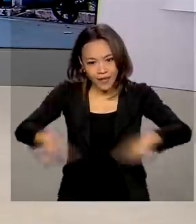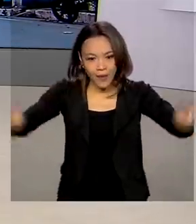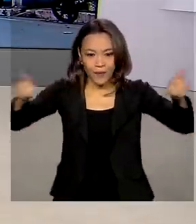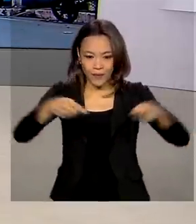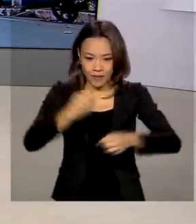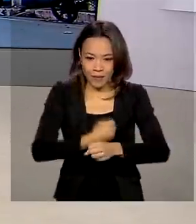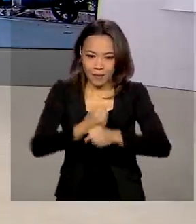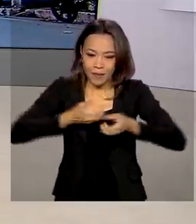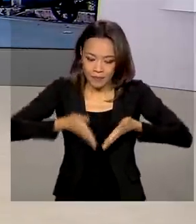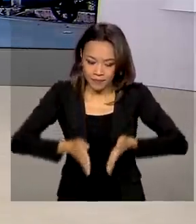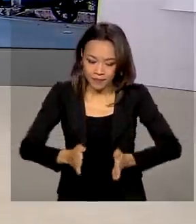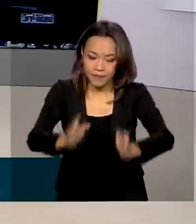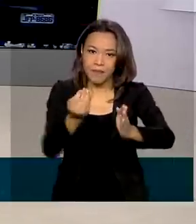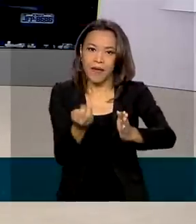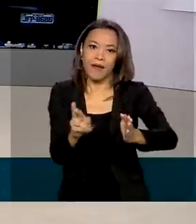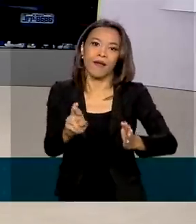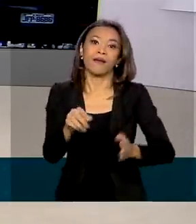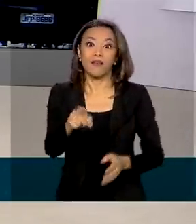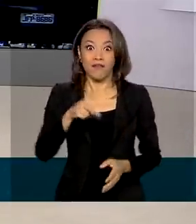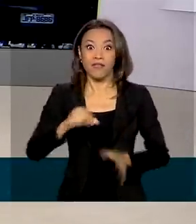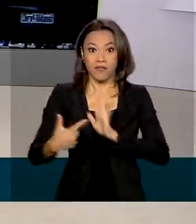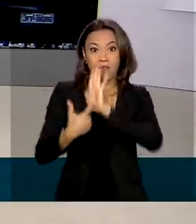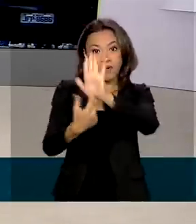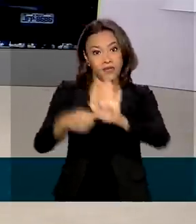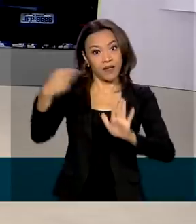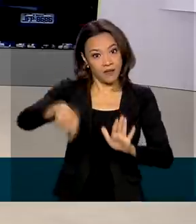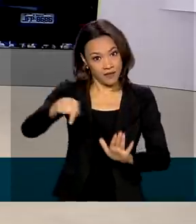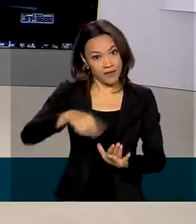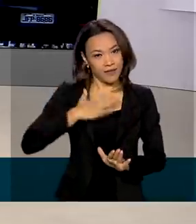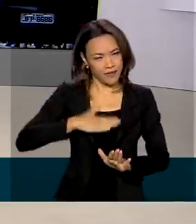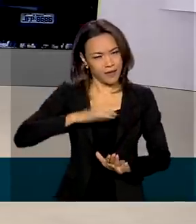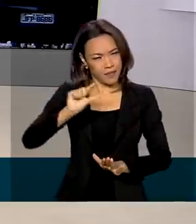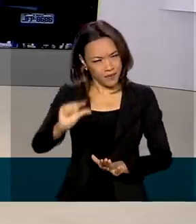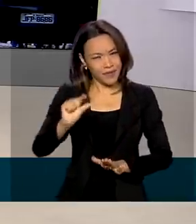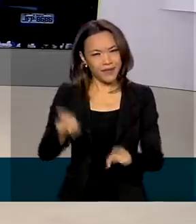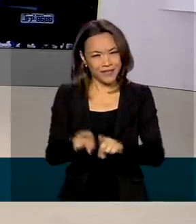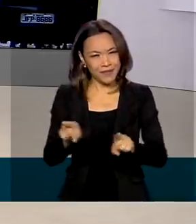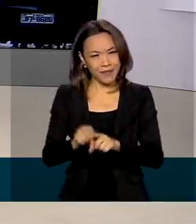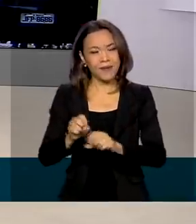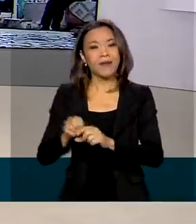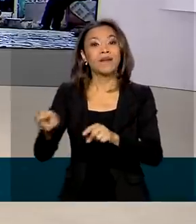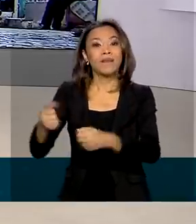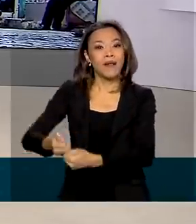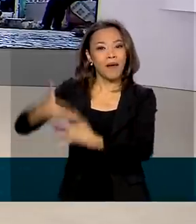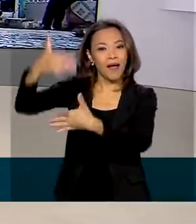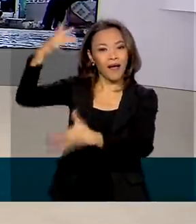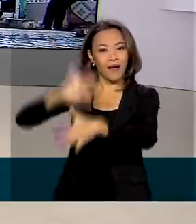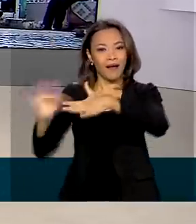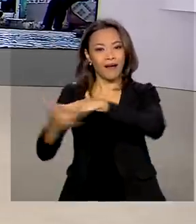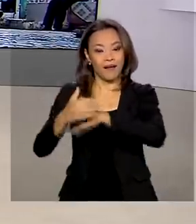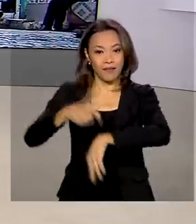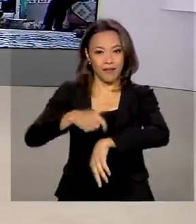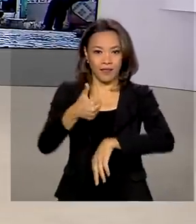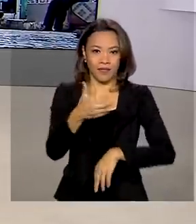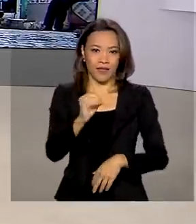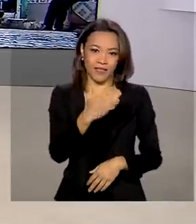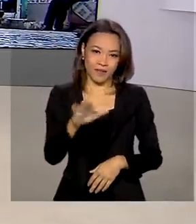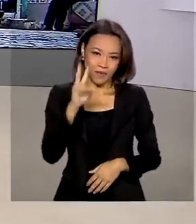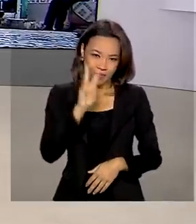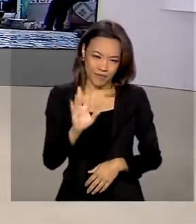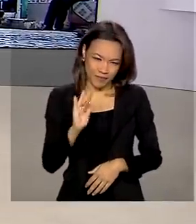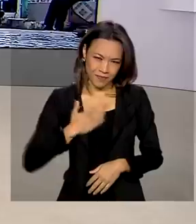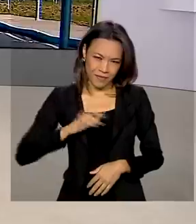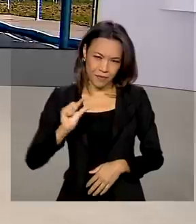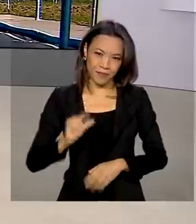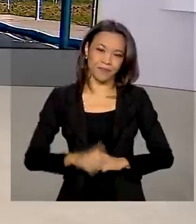-135. Esse evento vai ser transmitido ao vivo pela TV Brasil, daqui a pouquinho, também pelas redes sociais, a partir das 10h30 da manhã. Nos vemos